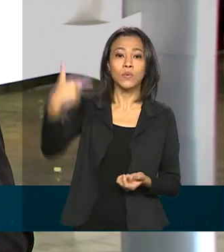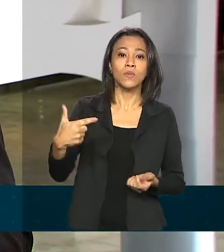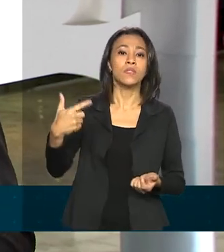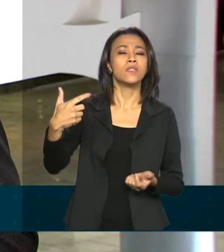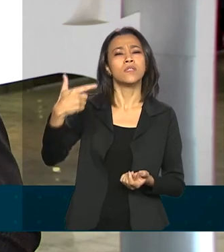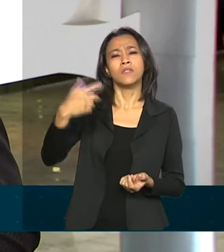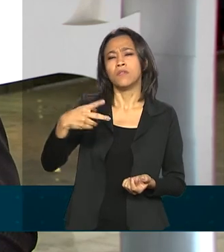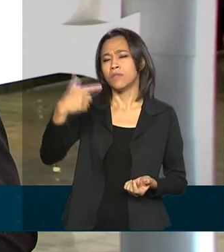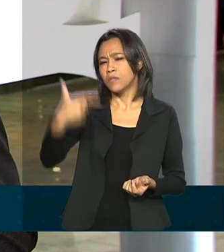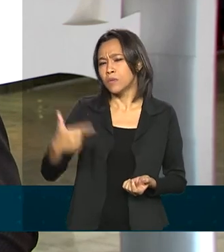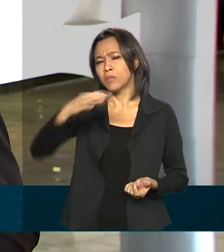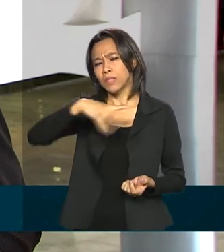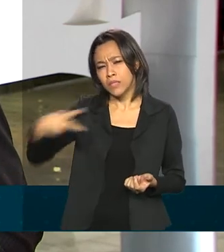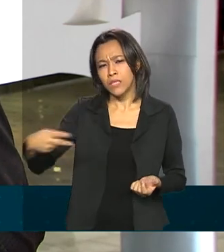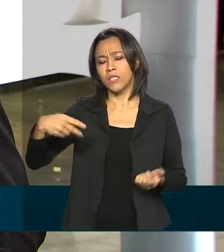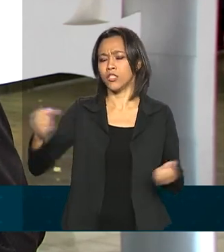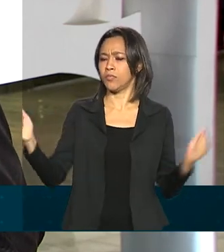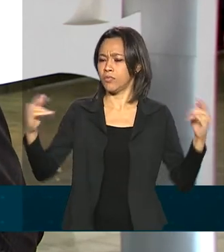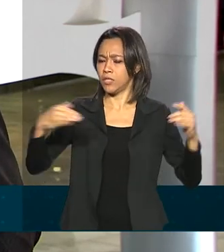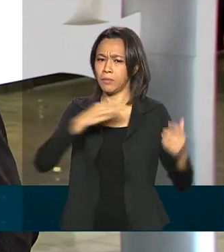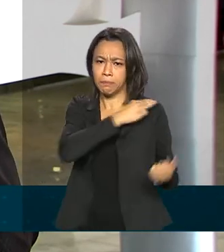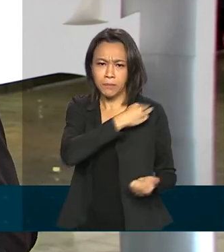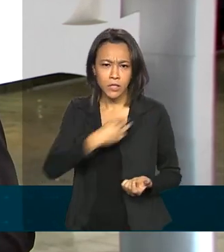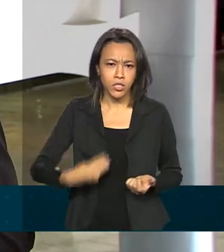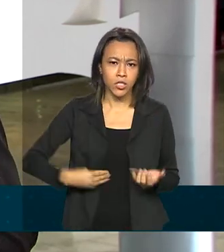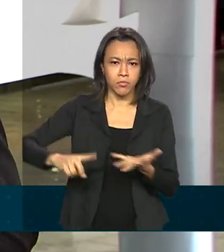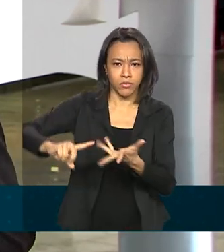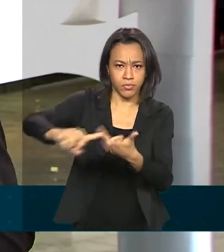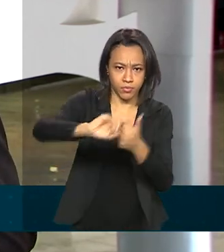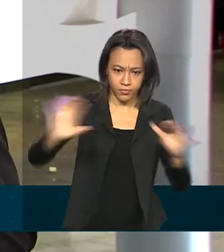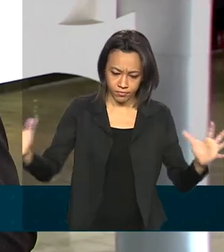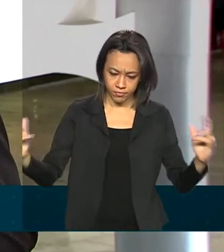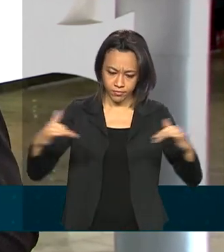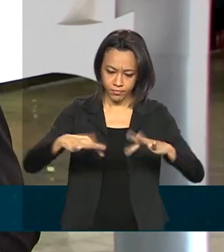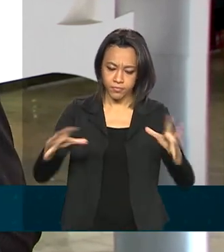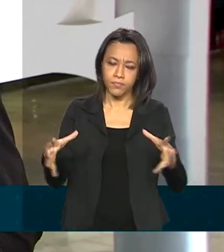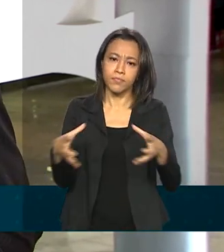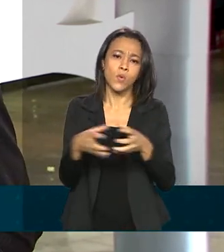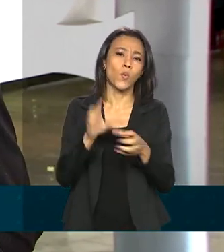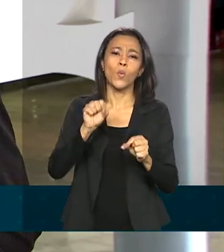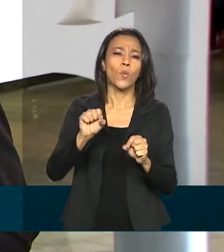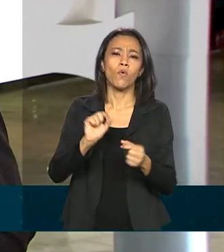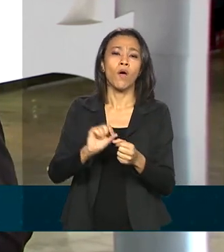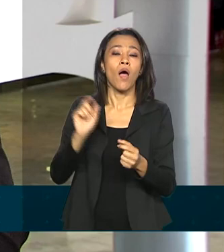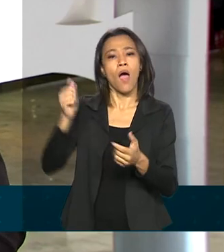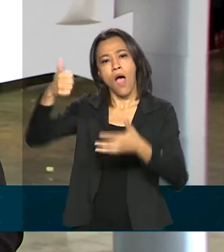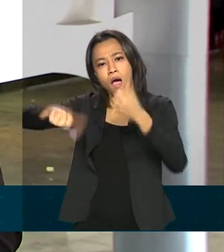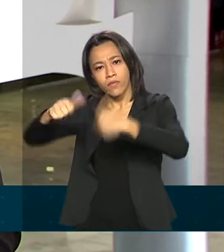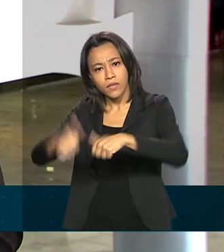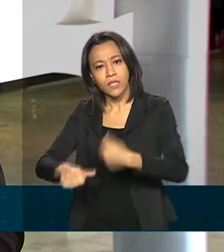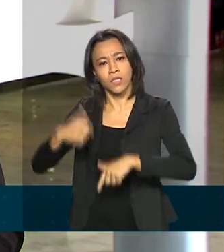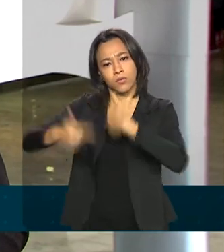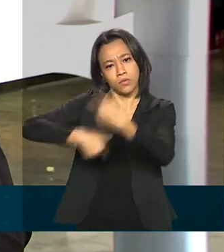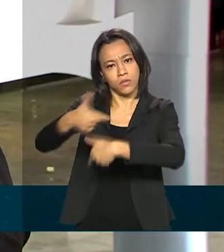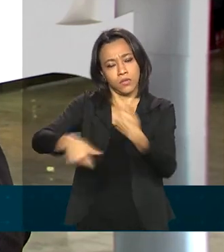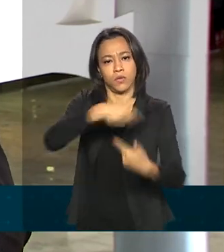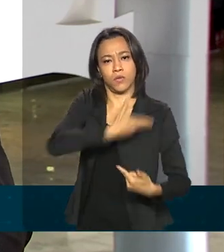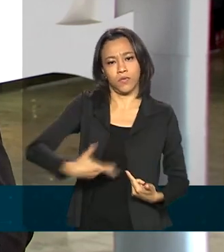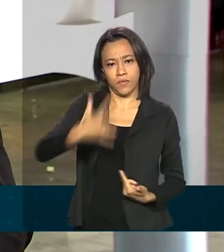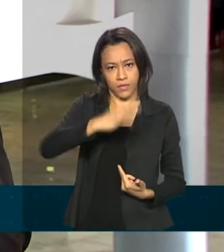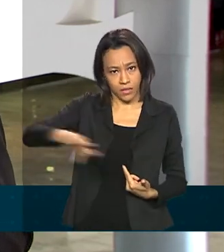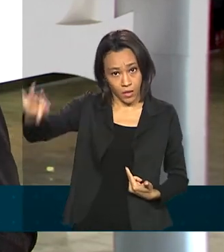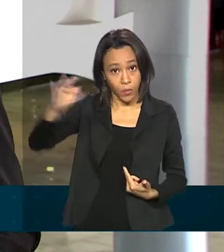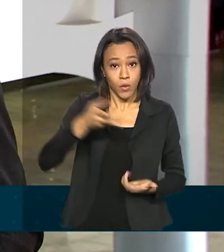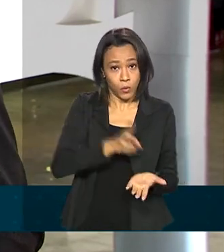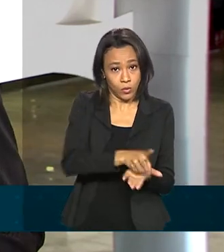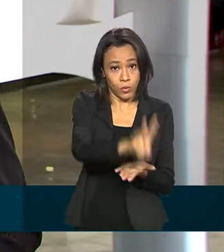ministros e outros membros do governo. Nesses encontros, o grupo avalia as ações e prioridades do governo federal. E a agenda do presidente